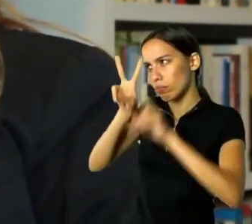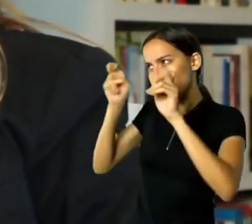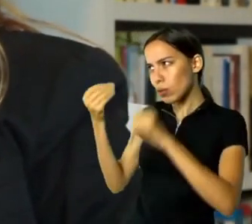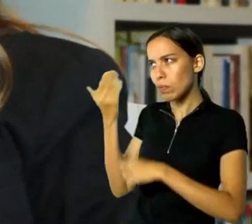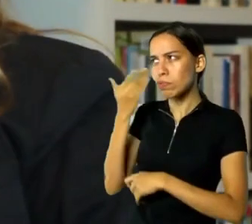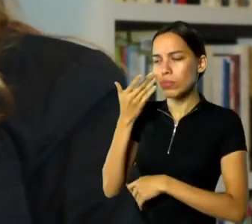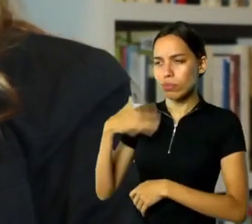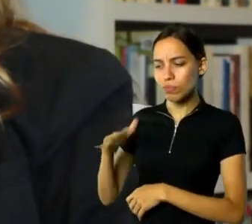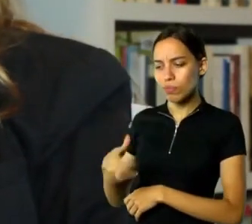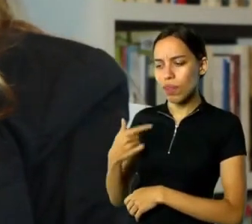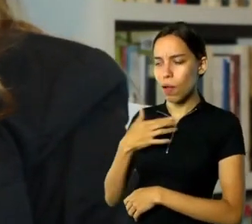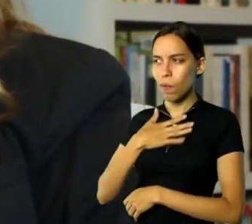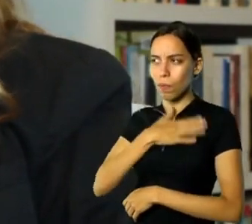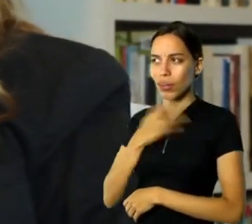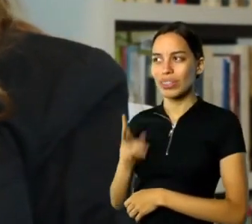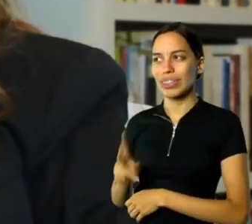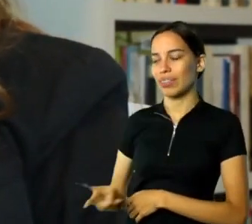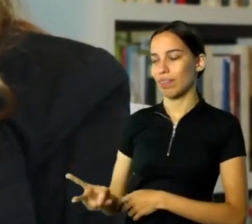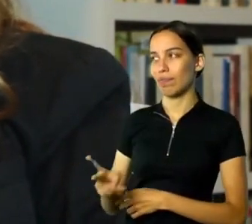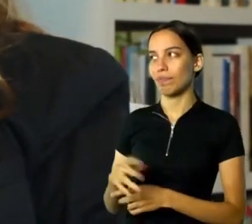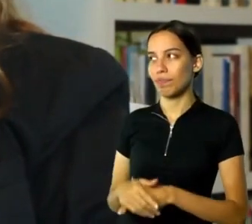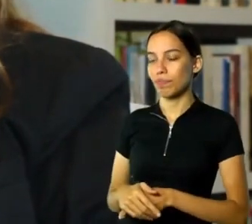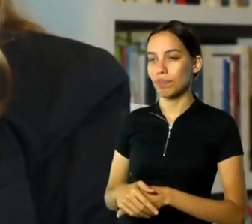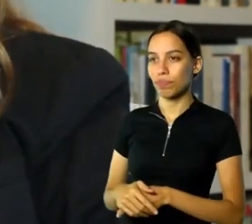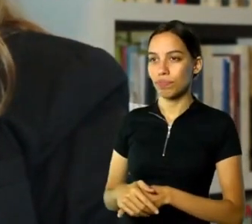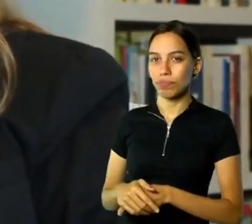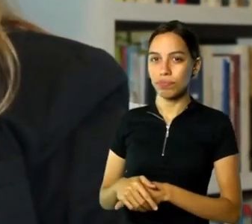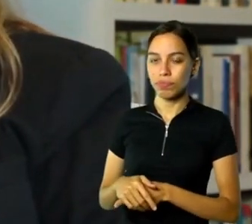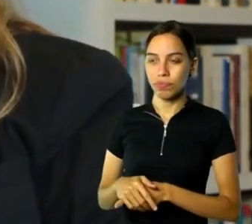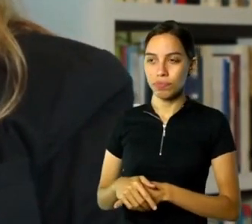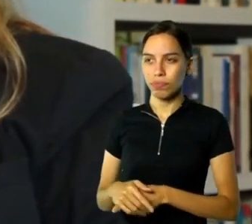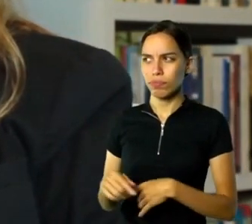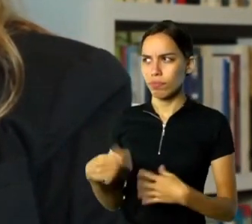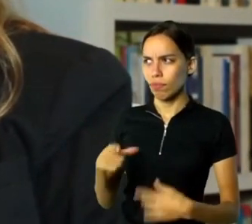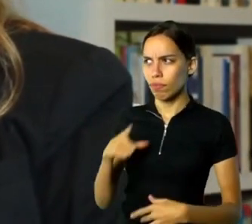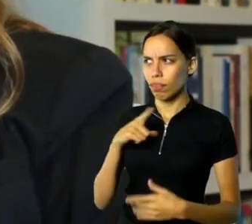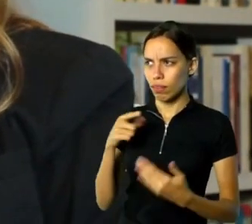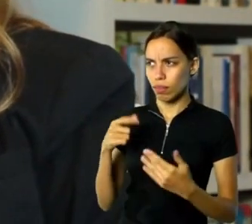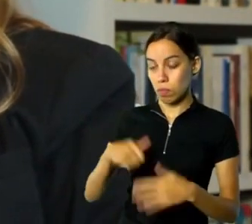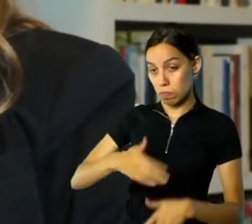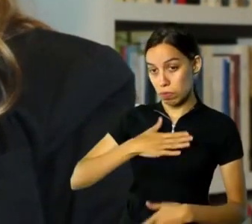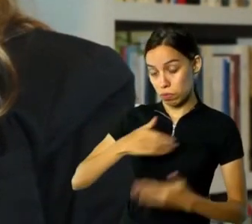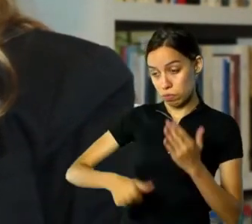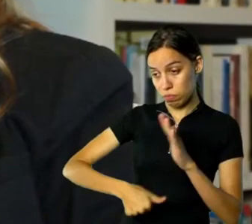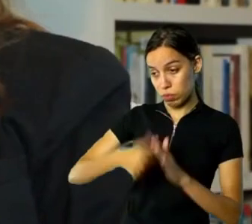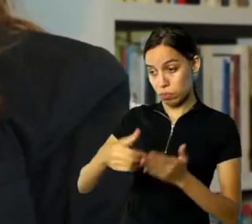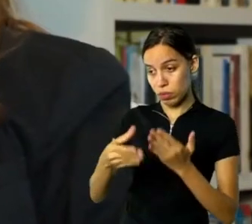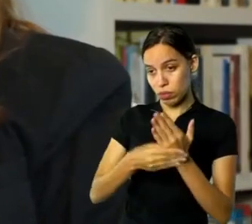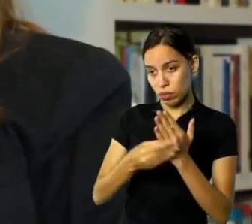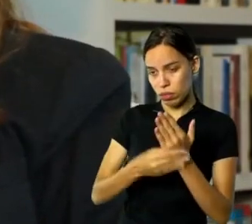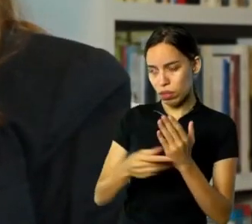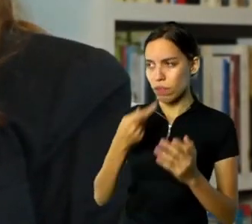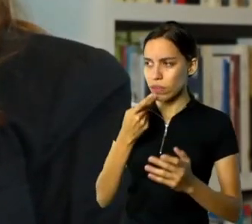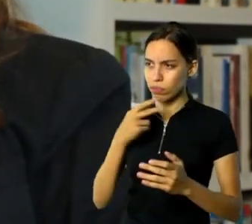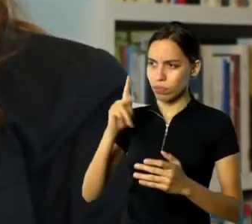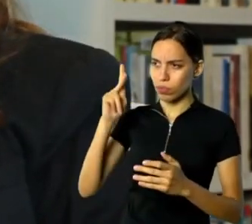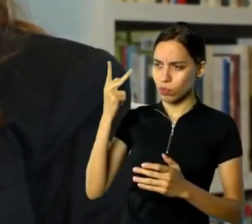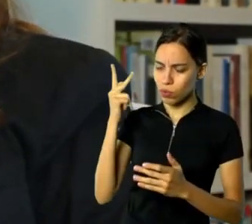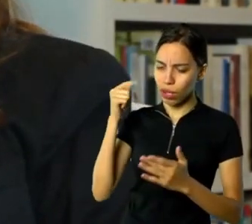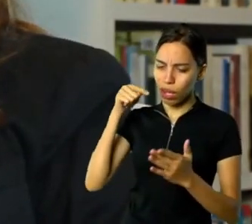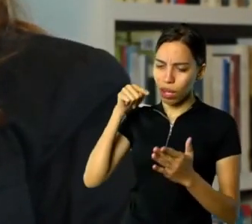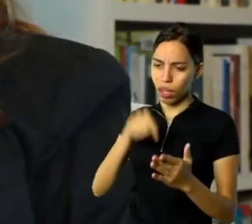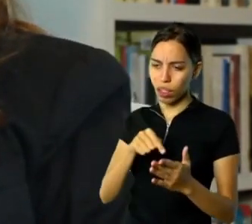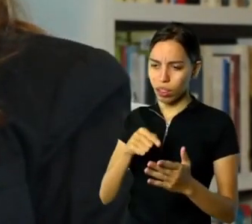que eu gosto desde sempre. Inclusive, no Tropecassino, que é meu primeiro livro, eu falo da minha relação com aquela história que eu estava fazendo, a